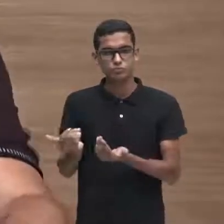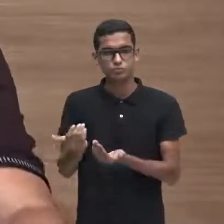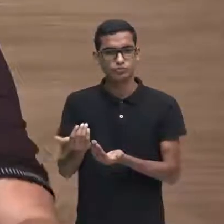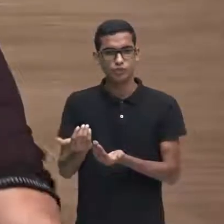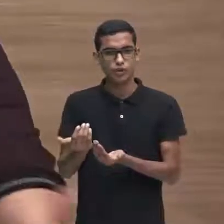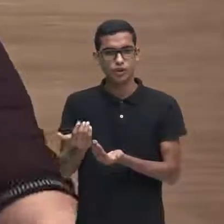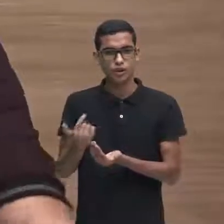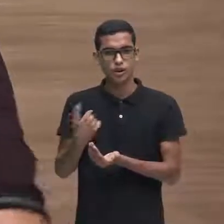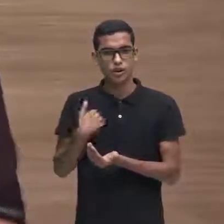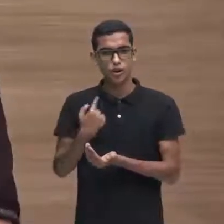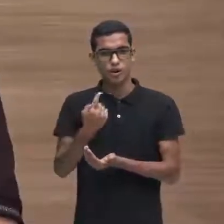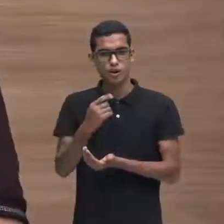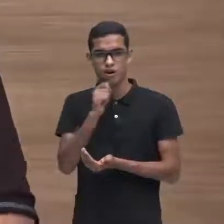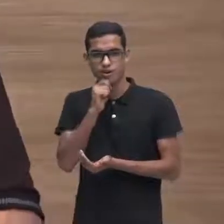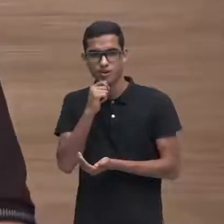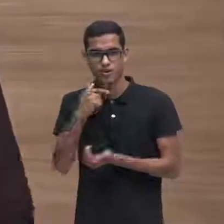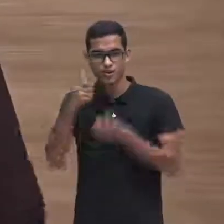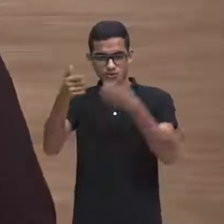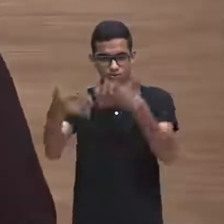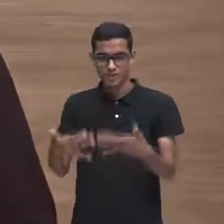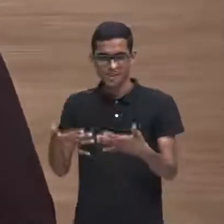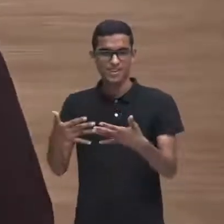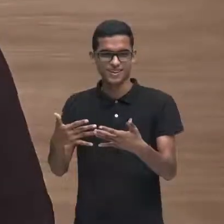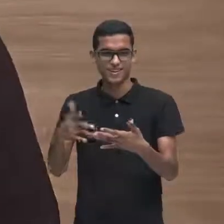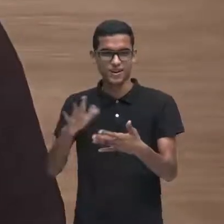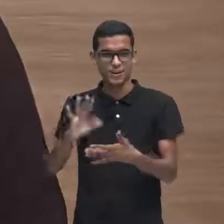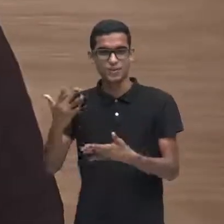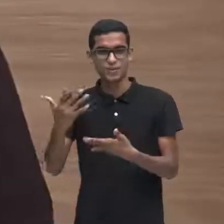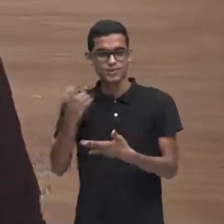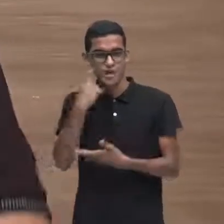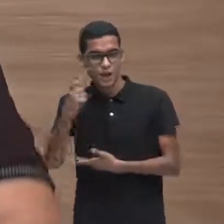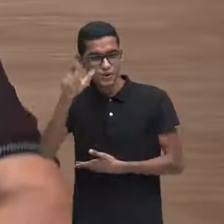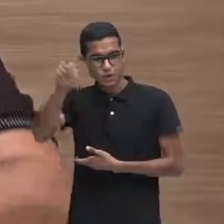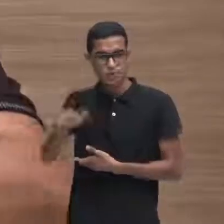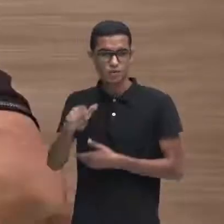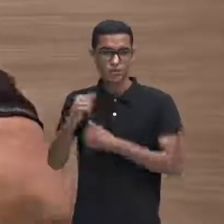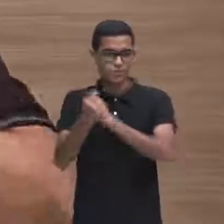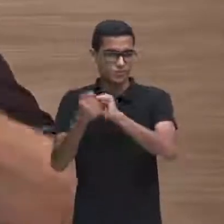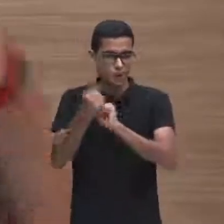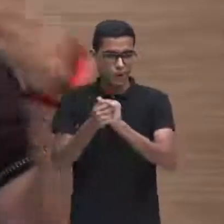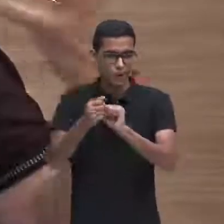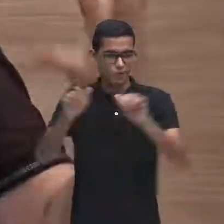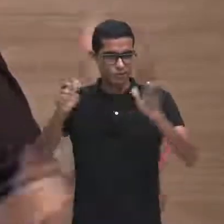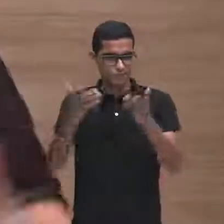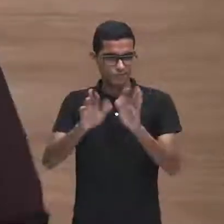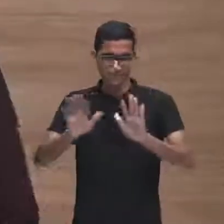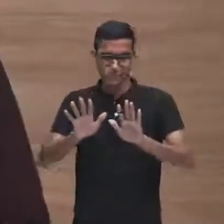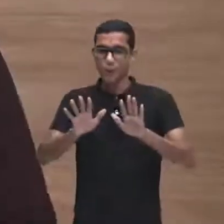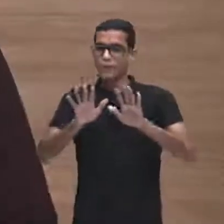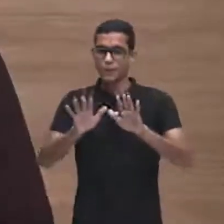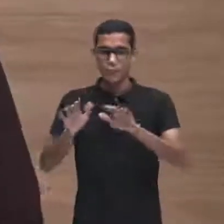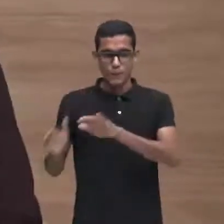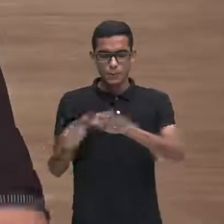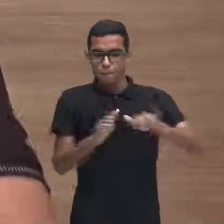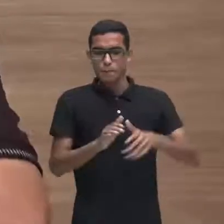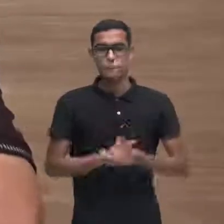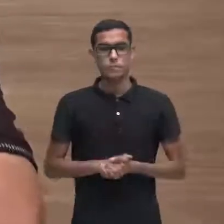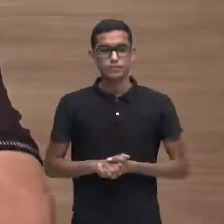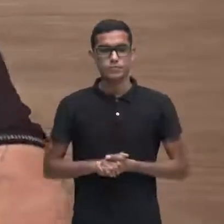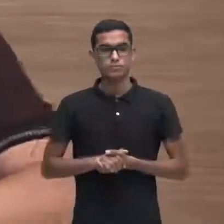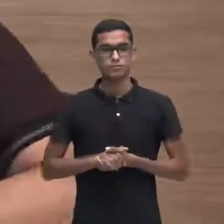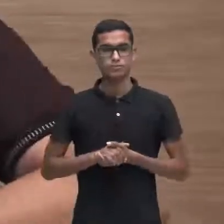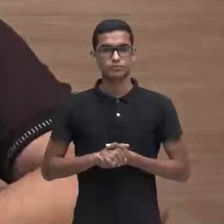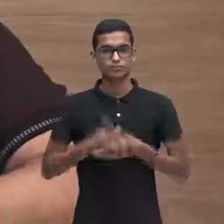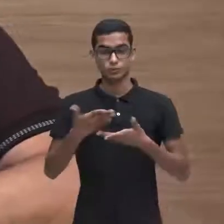boca pela primeira vez não é? então mas é um período bastante conturbado é um